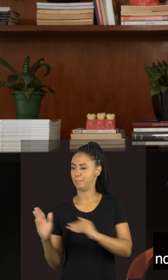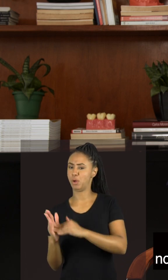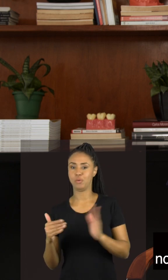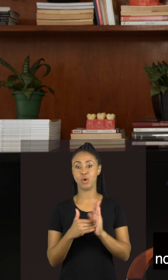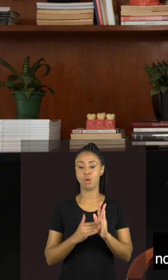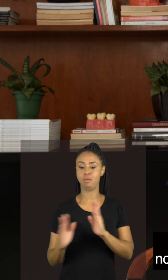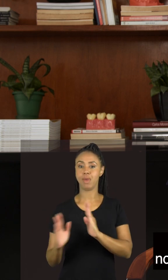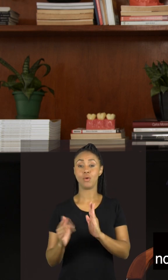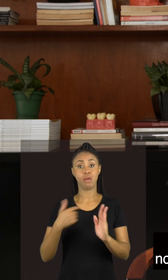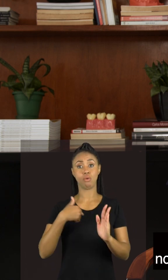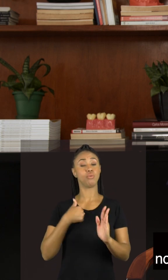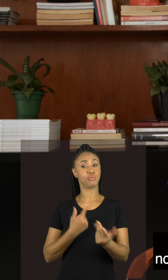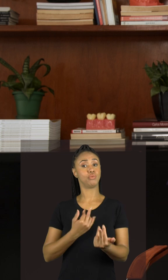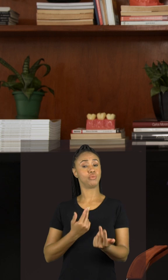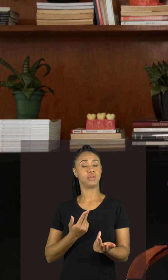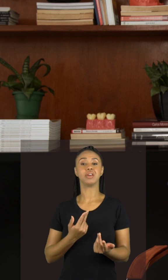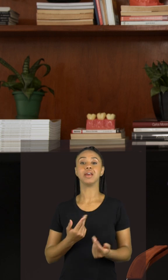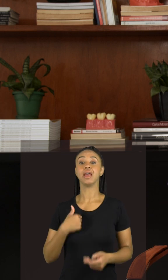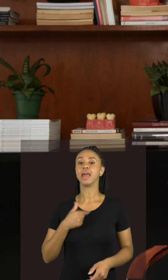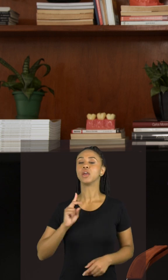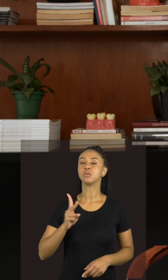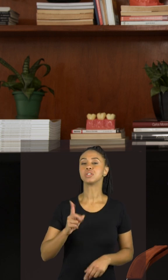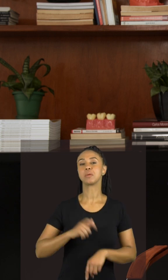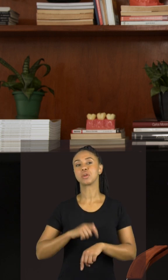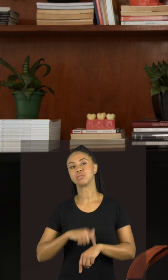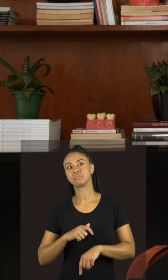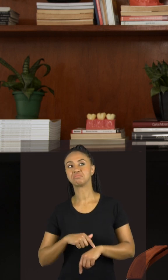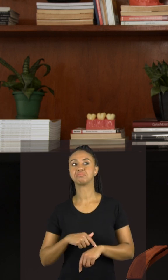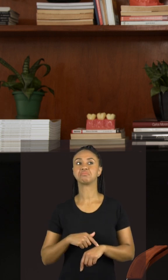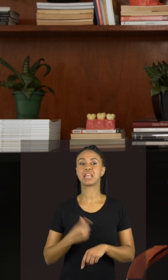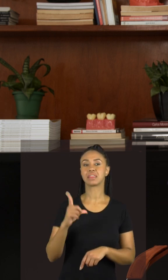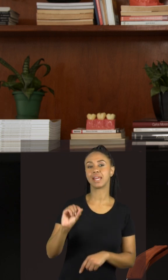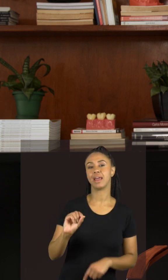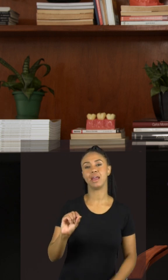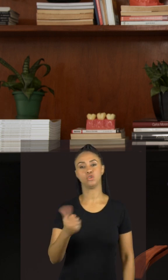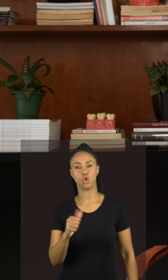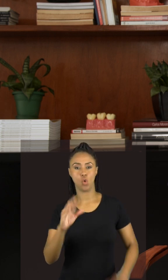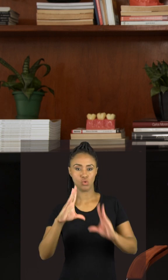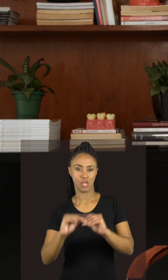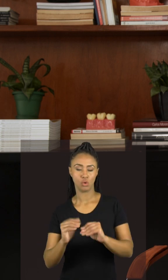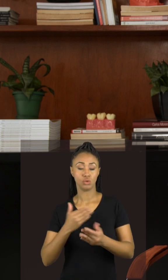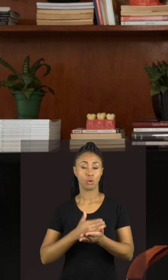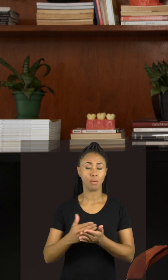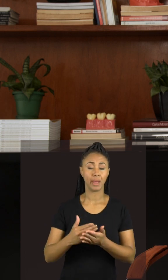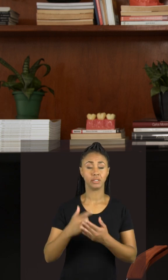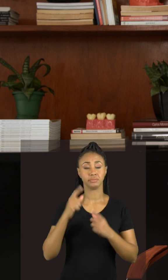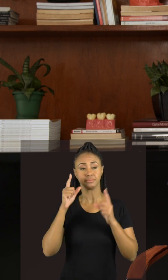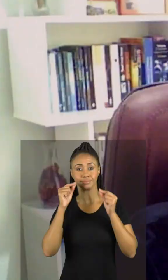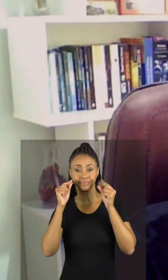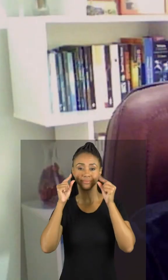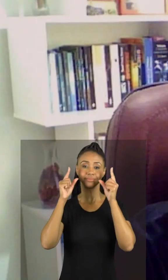-termo, que é o meu caso. Que vou para a cama, geralmente, ali às 22, 23 horas, que eu começo a sentir sono